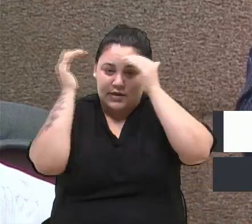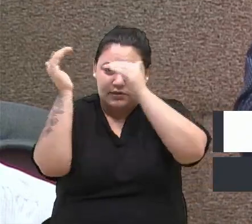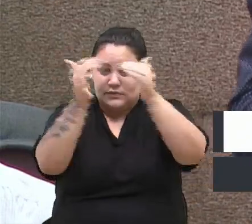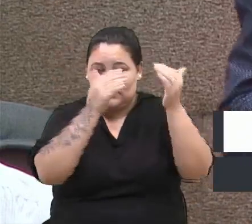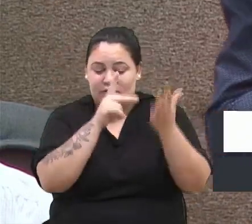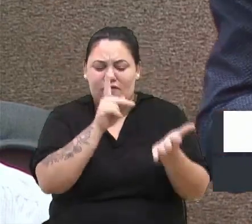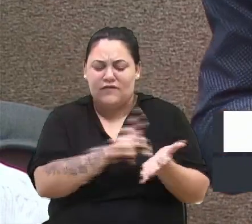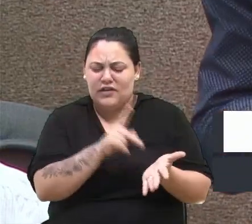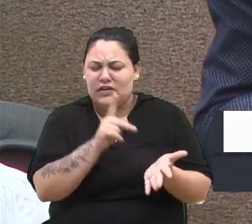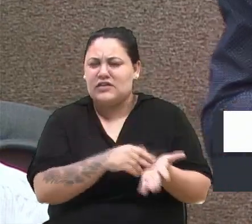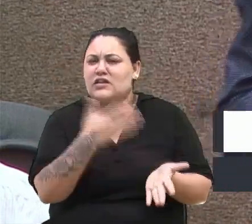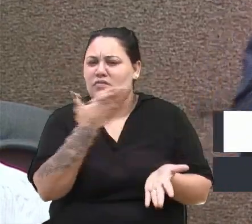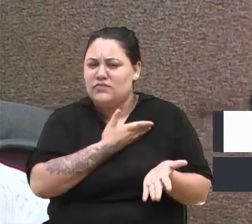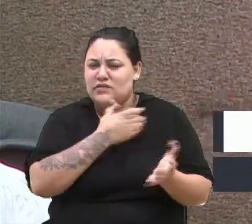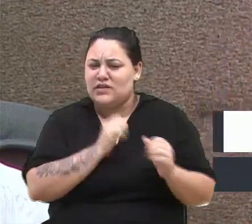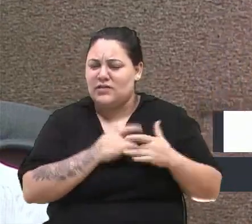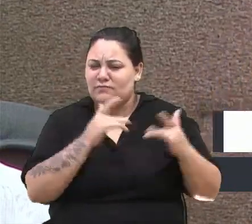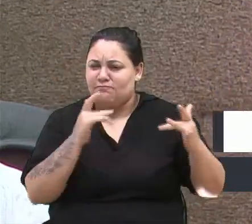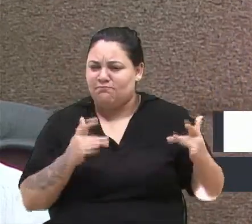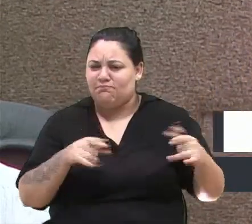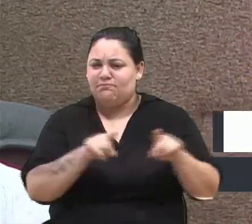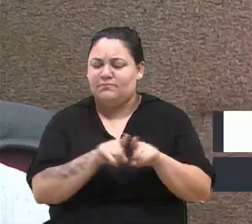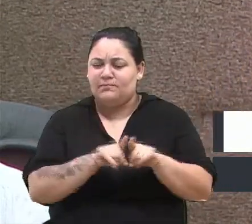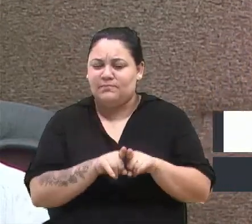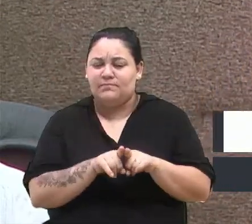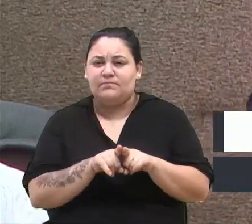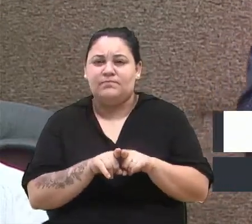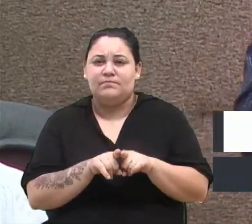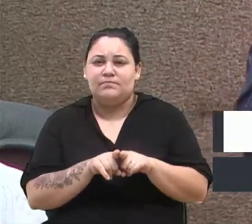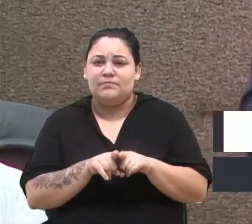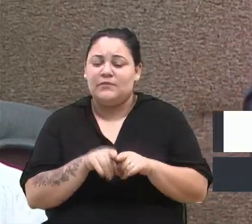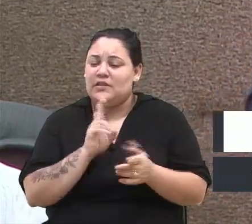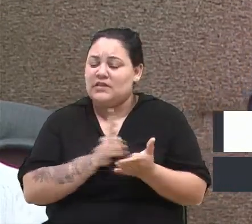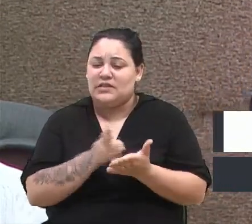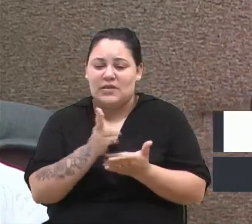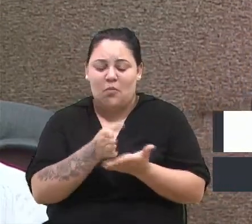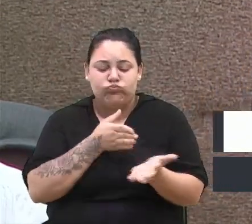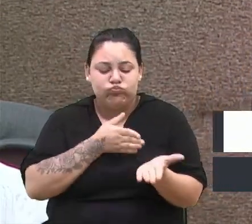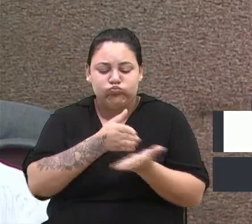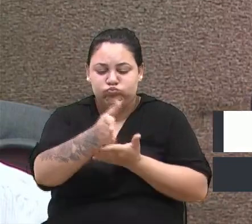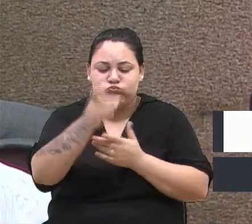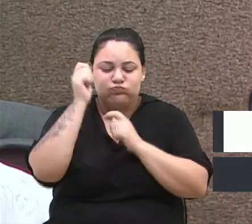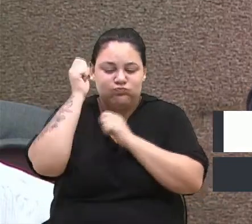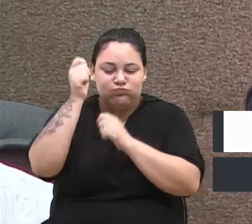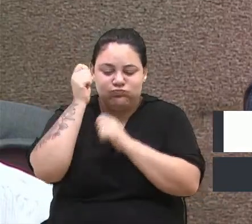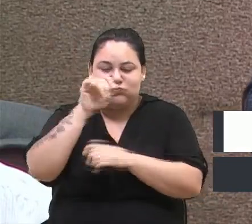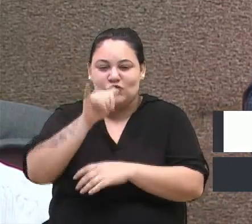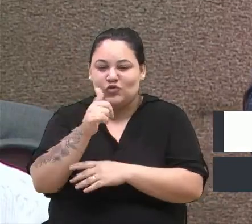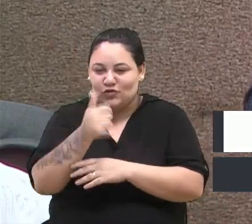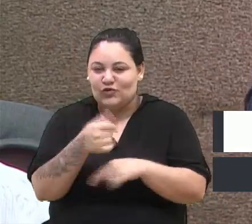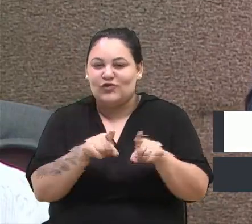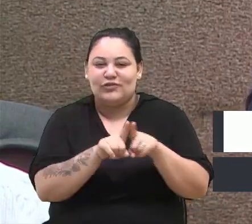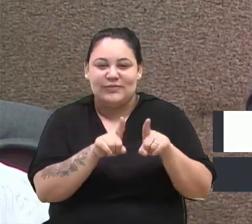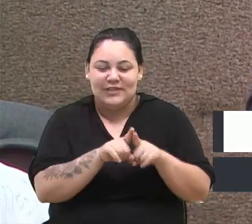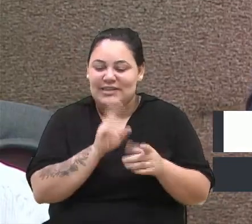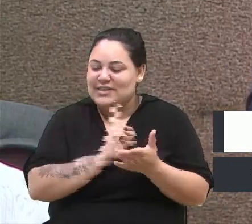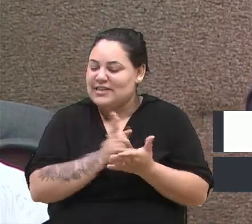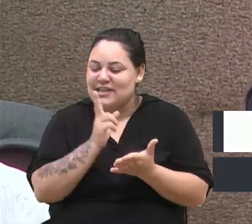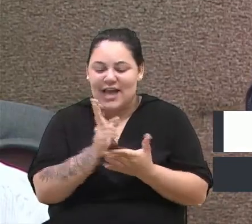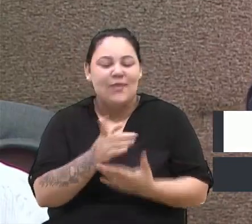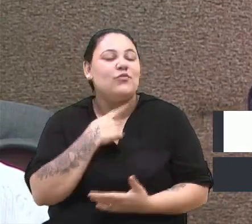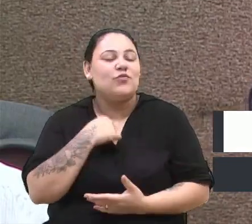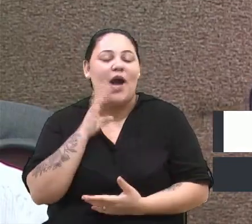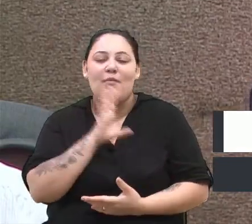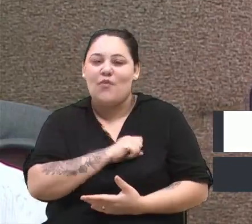amizade e prestatividade. Não obstante, era fiel torcedor do Esporte Clube Juventude. Sempre gostou de jogar